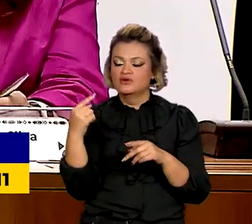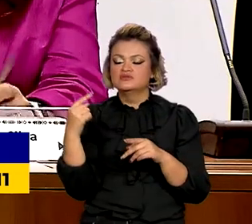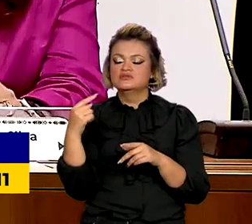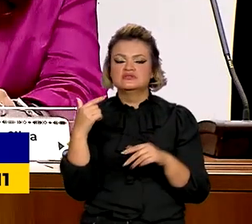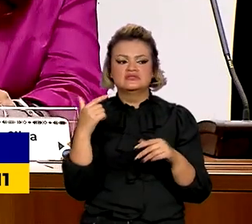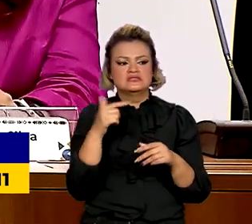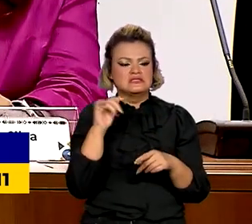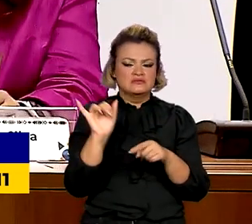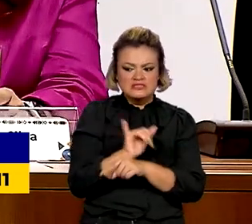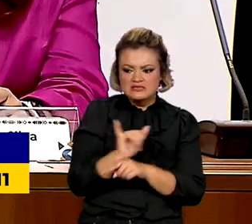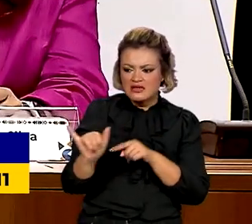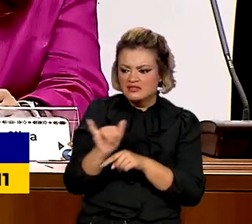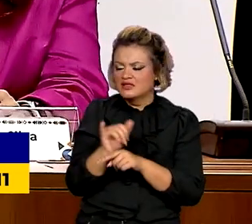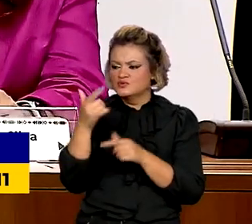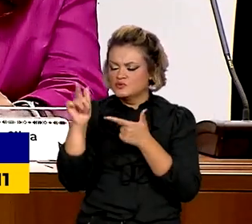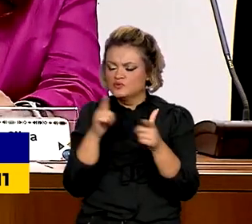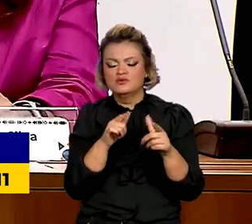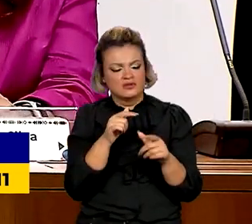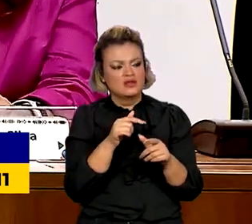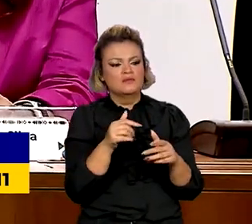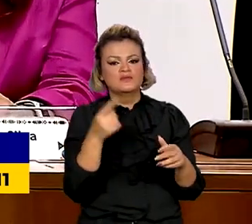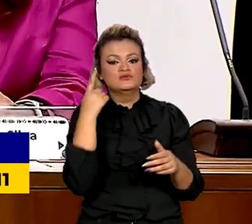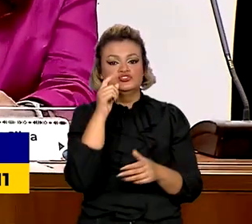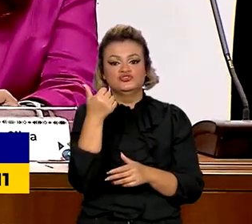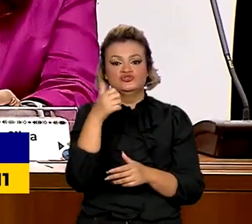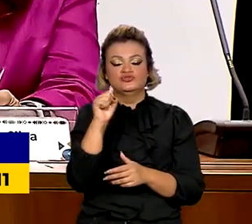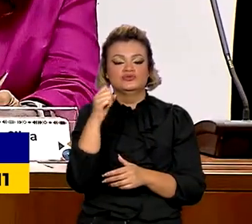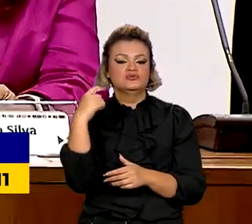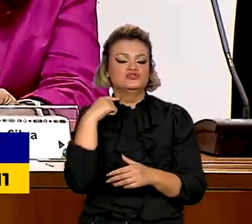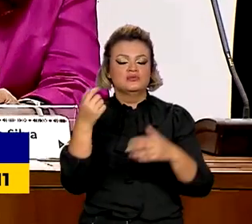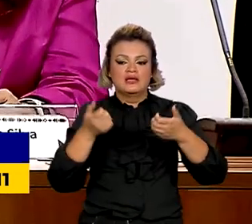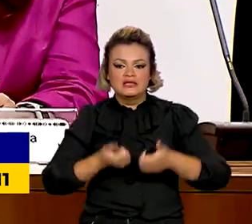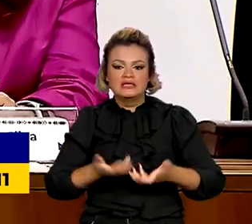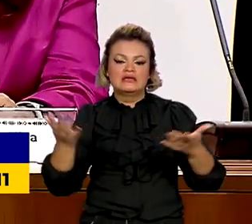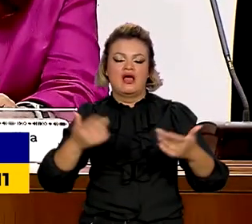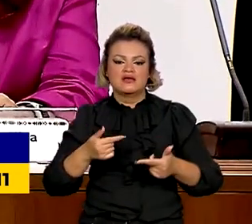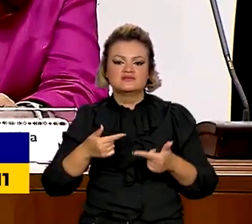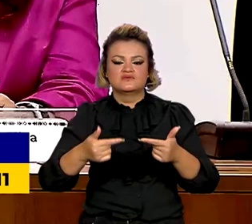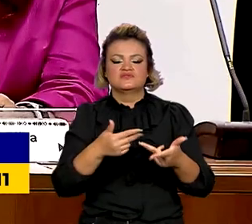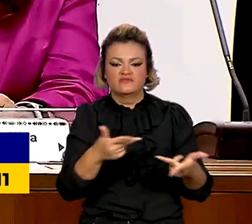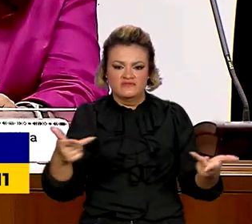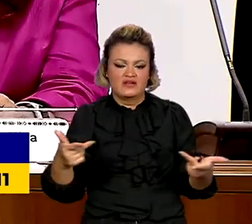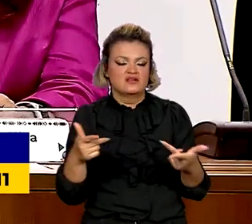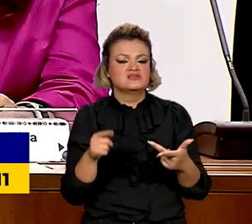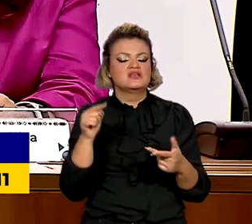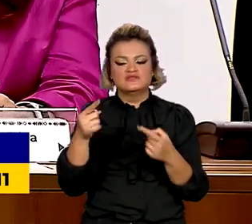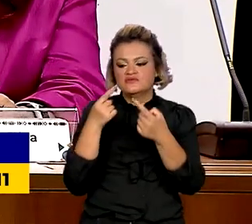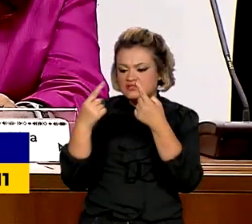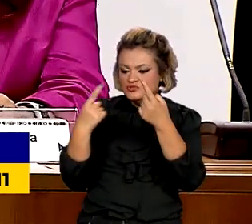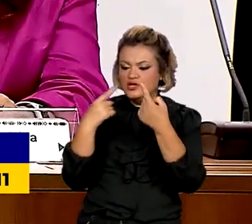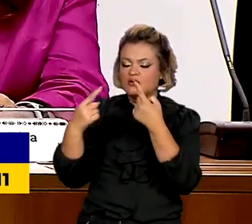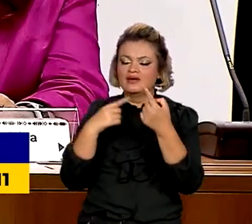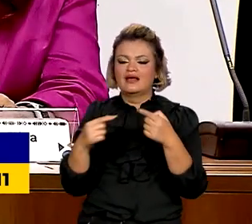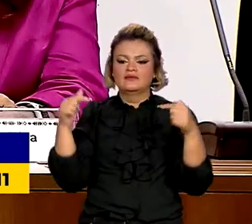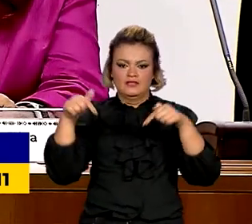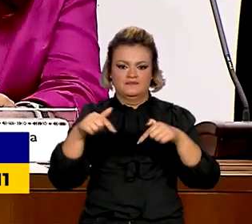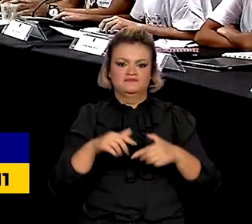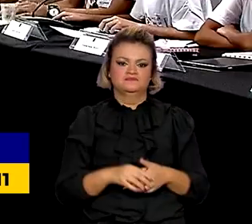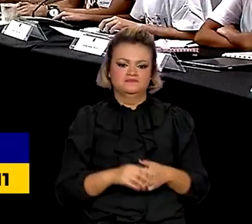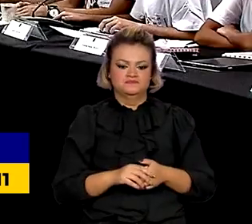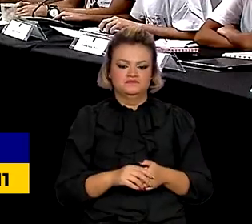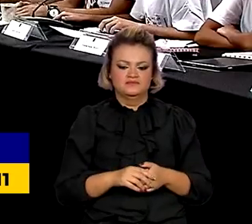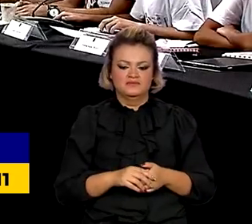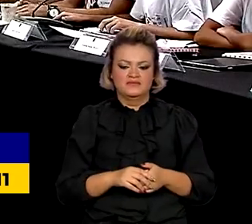com várias ações para lançar nesse 18 de maio. E essas ações vão ser também dialogadas aqui nesse espaço.